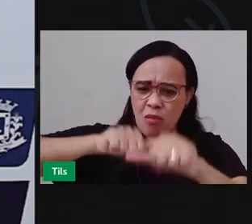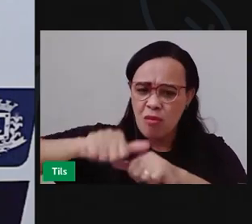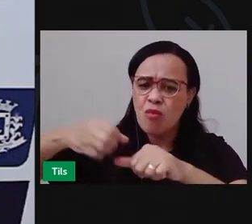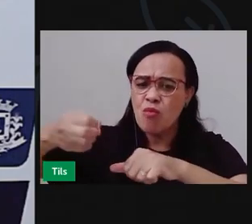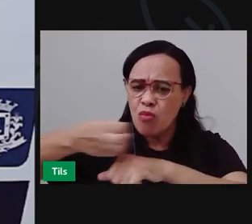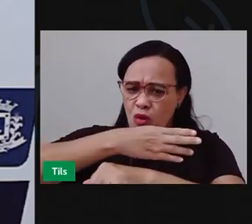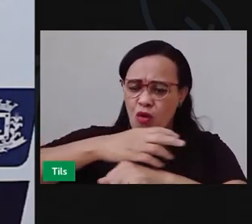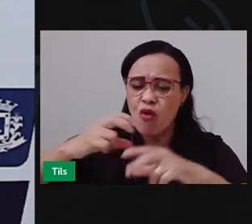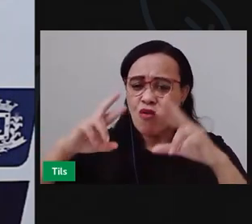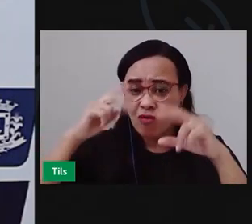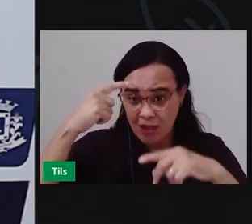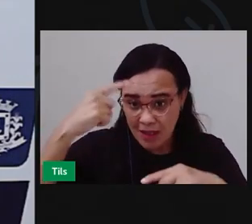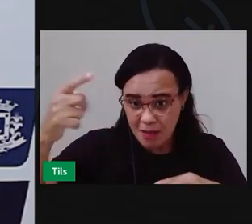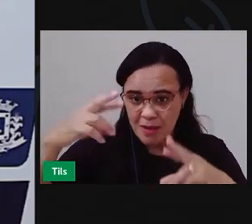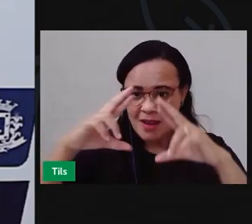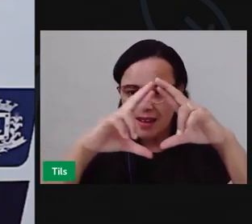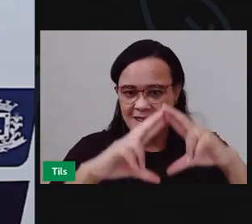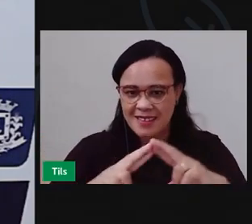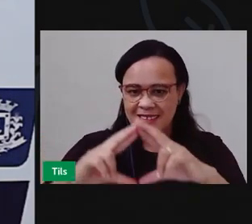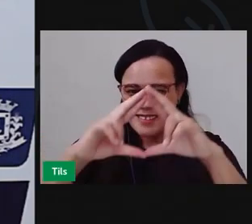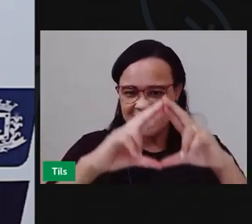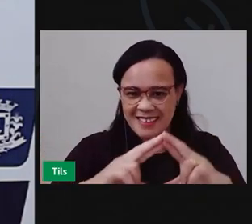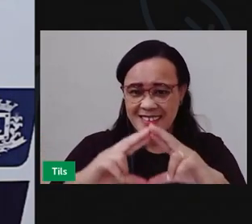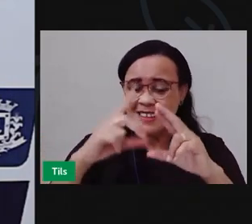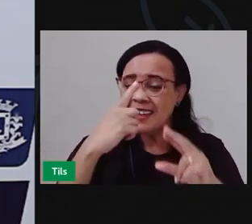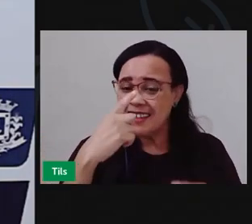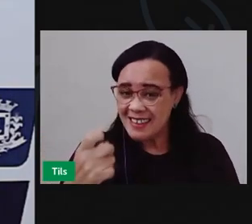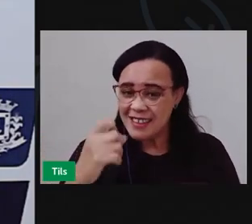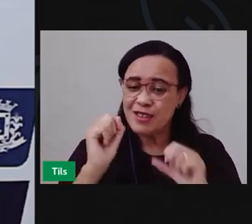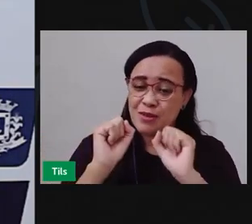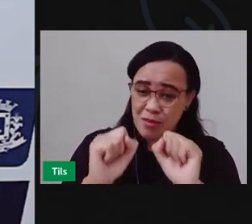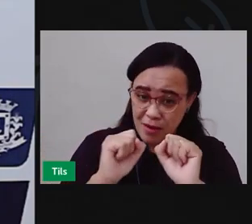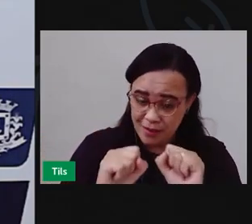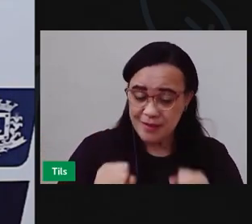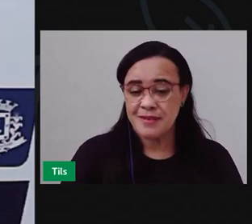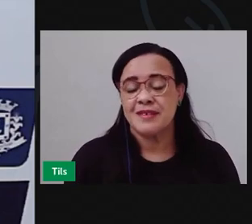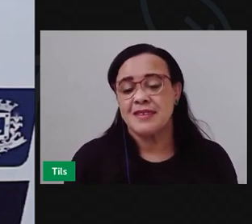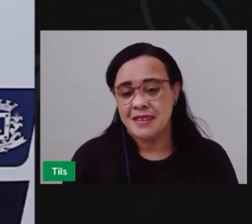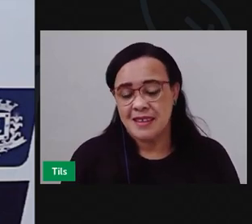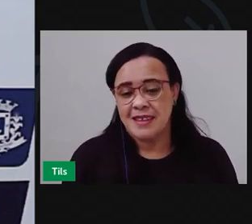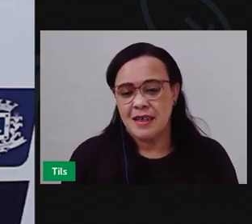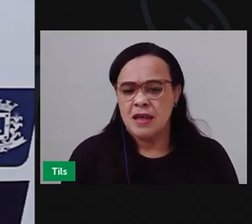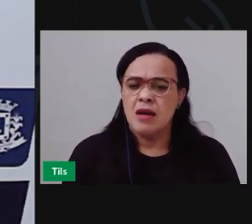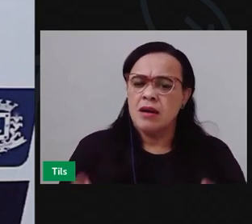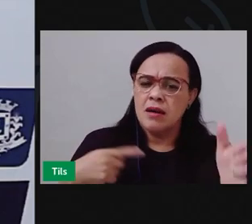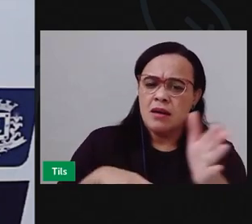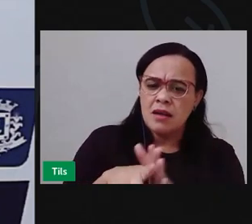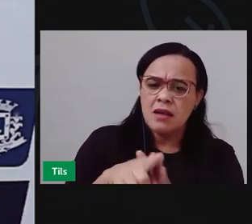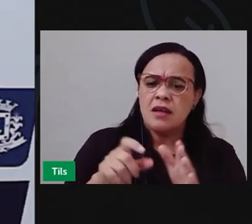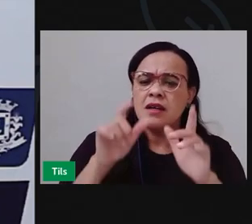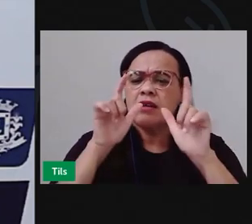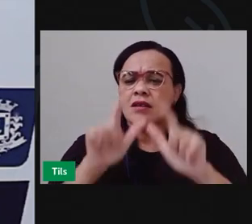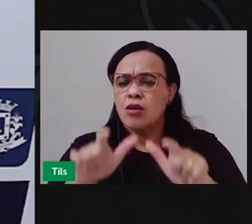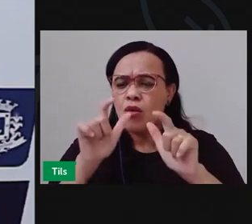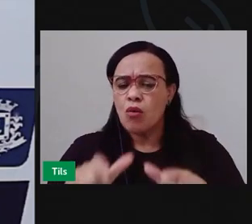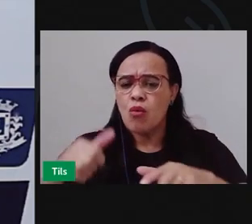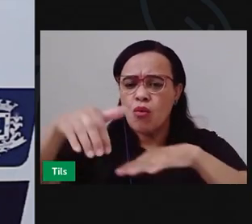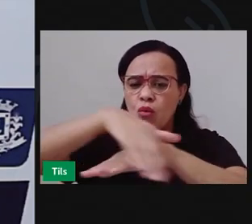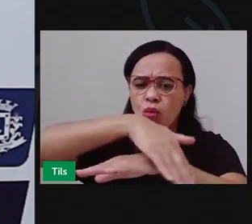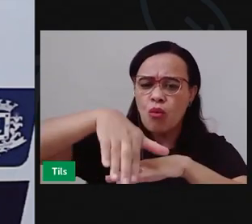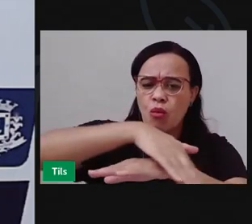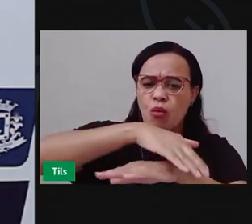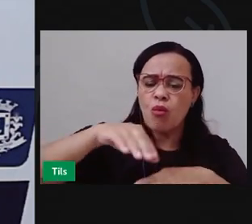lixo. Agora, será que aí na rua de vocês, no bairro, os